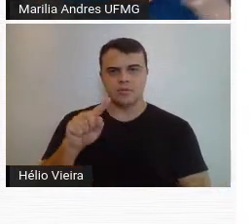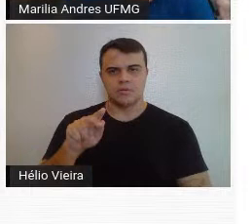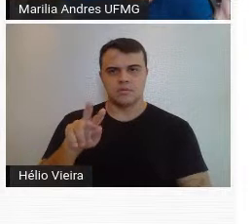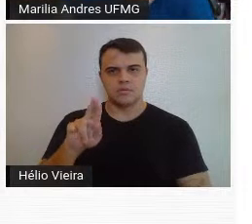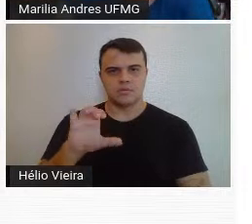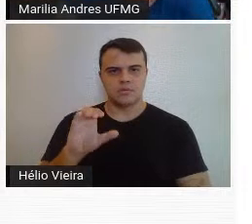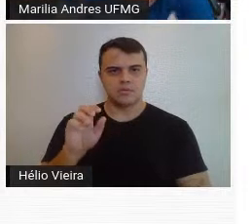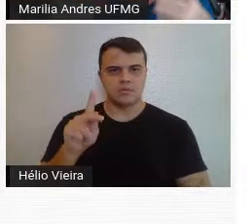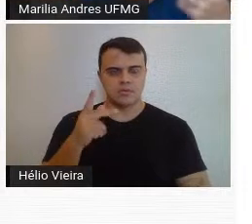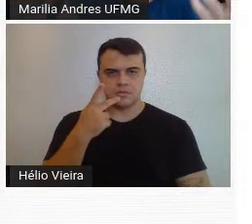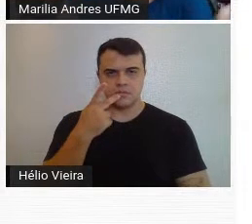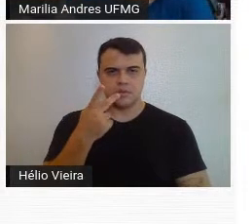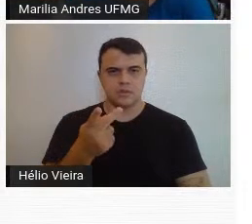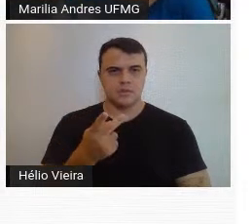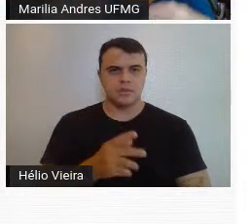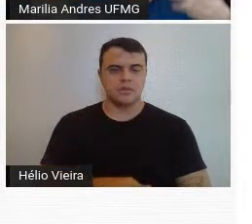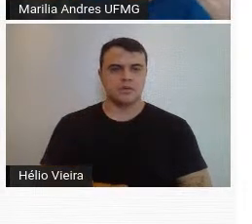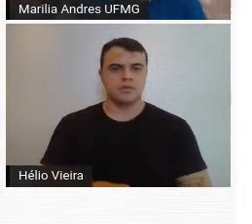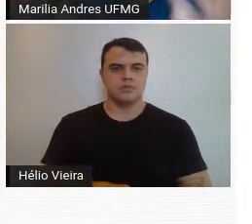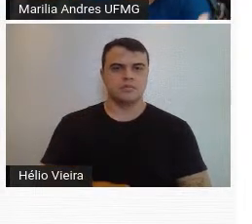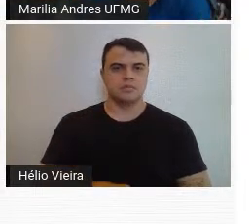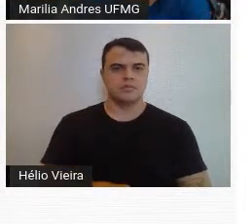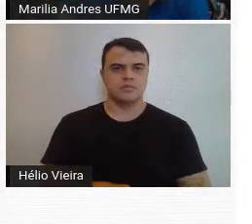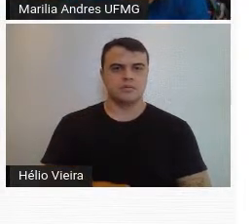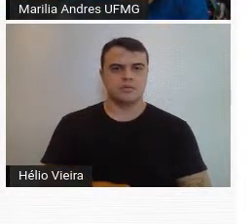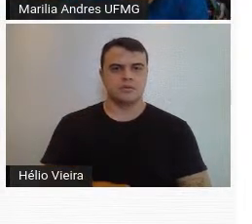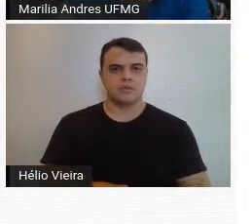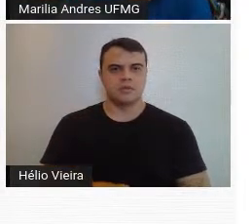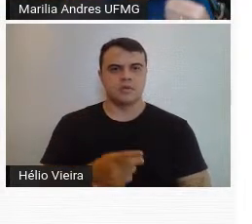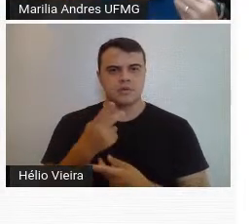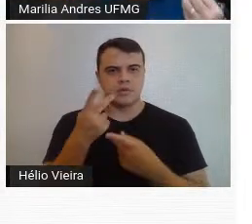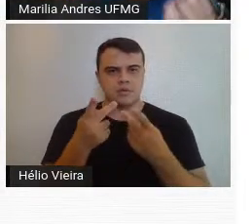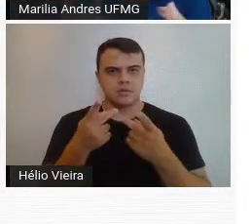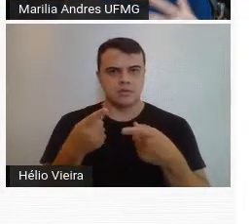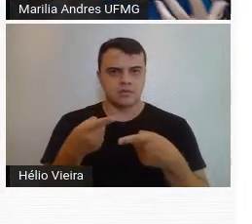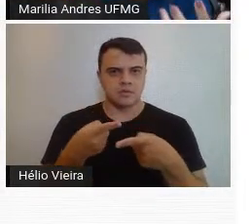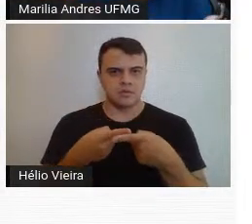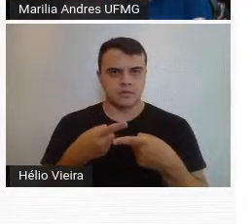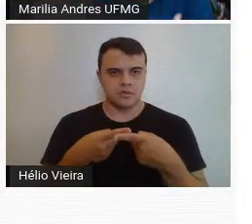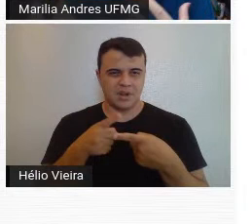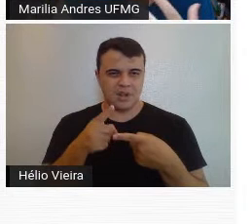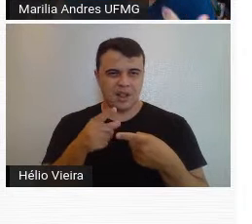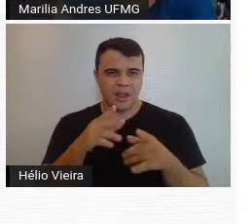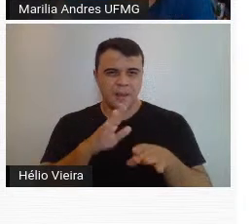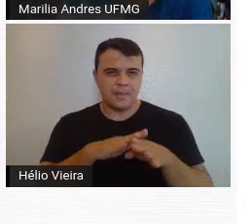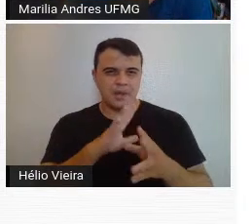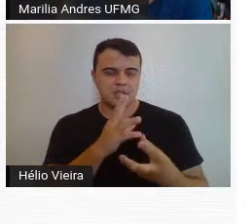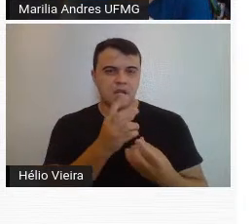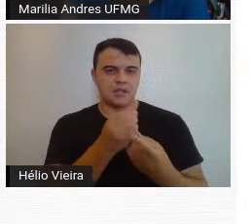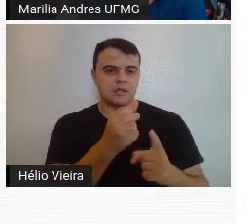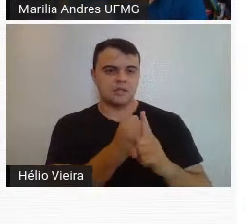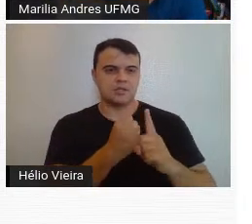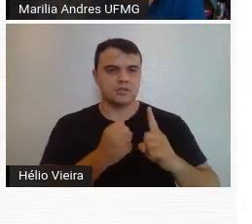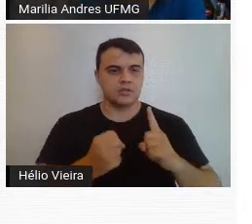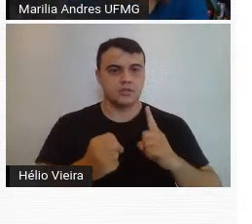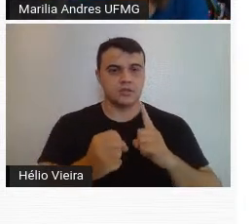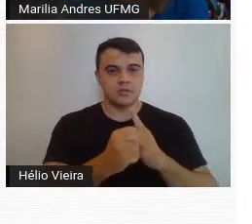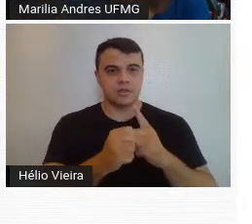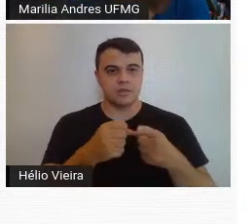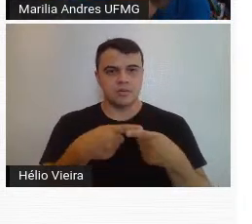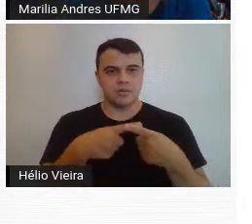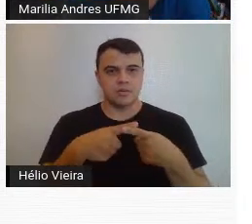dizia, pode passar, vamos passar para a gente ver outro, ela dizia que os polivolumes são uma arte social, por quê? Porque